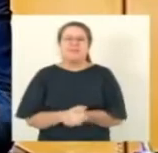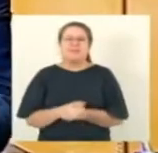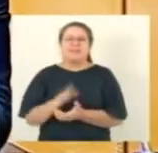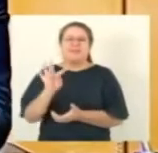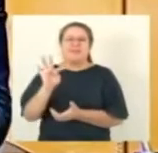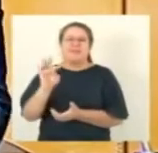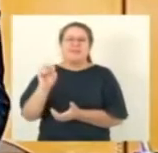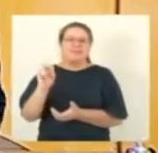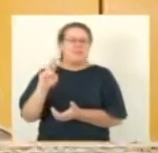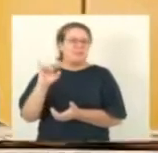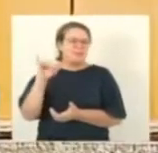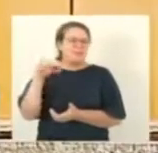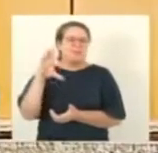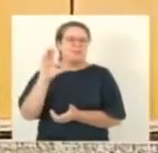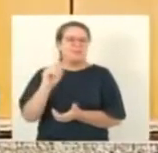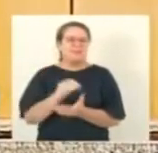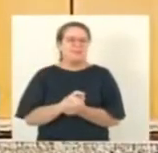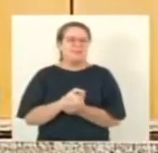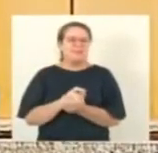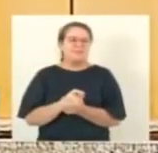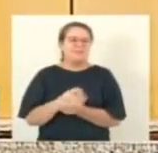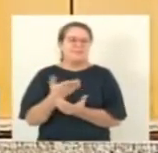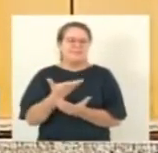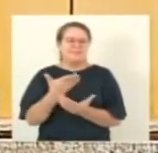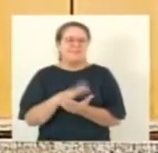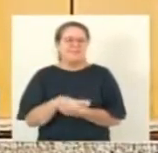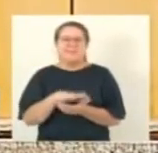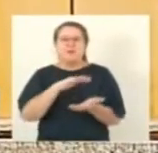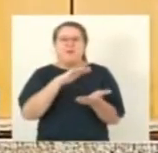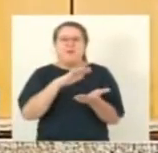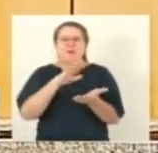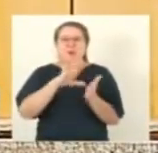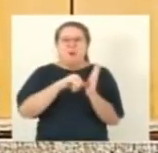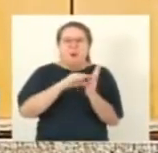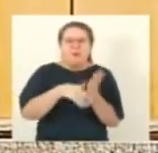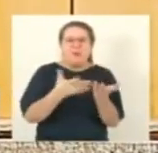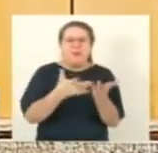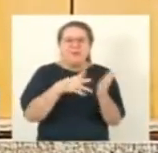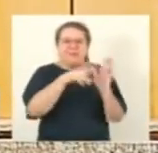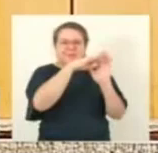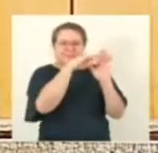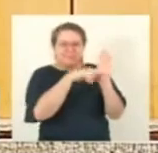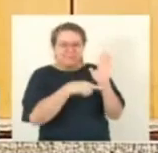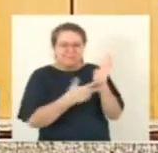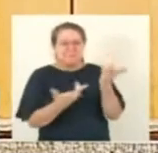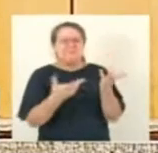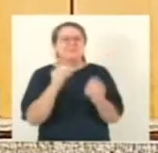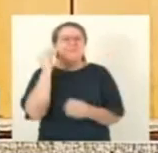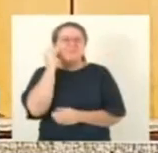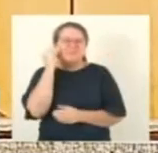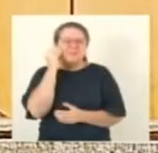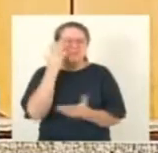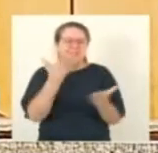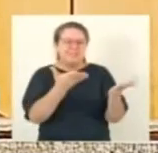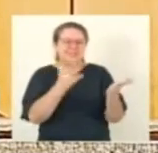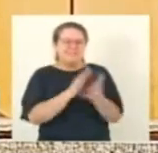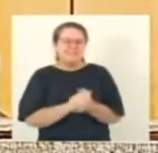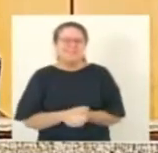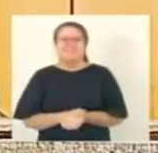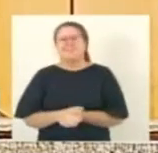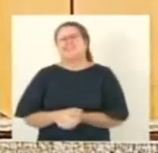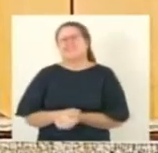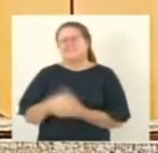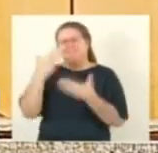vai aí eu acho que eu roubei a sua pauta se é o dia mundial do beijo vai dar beijo hétero